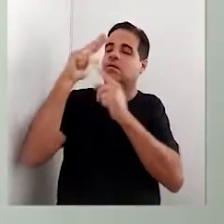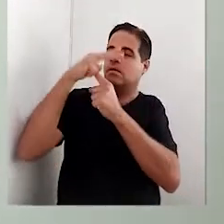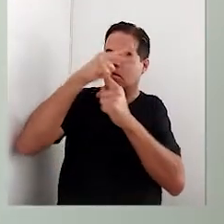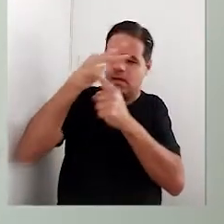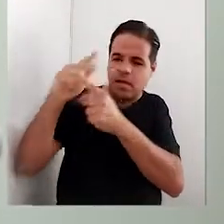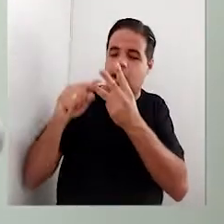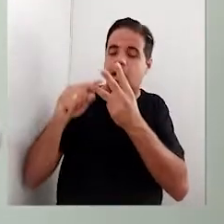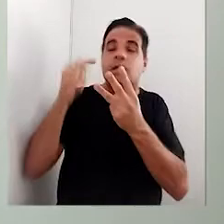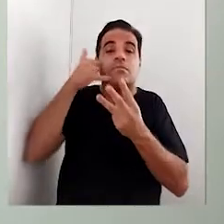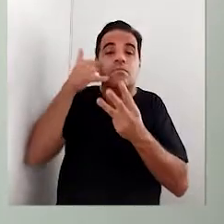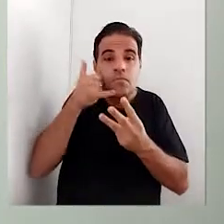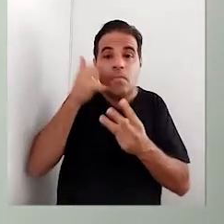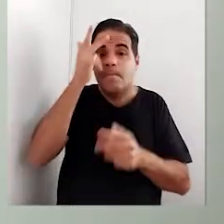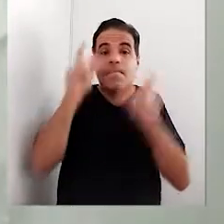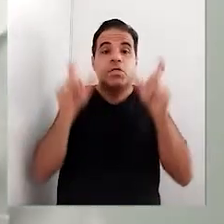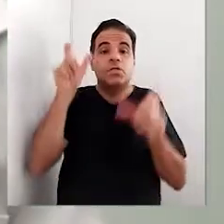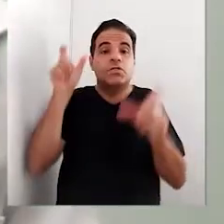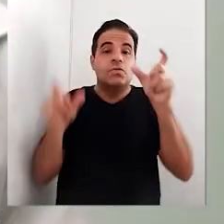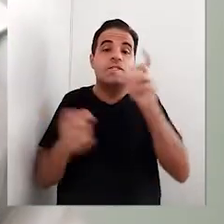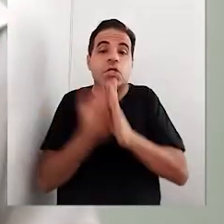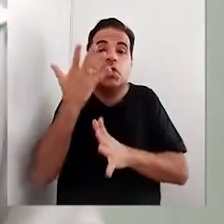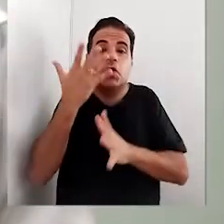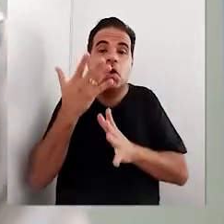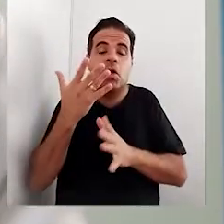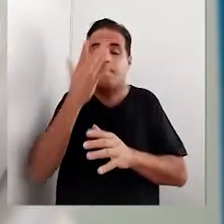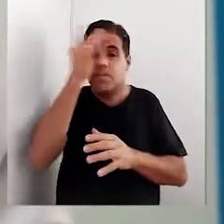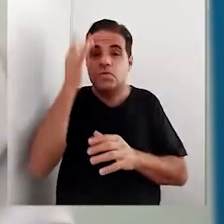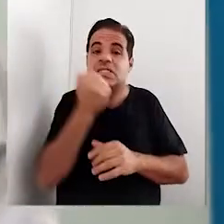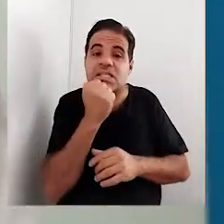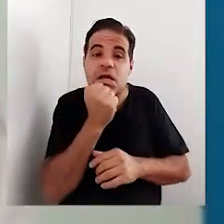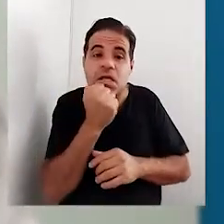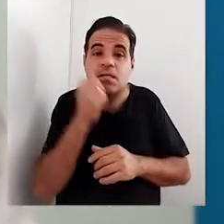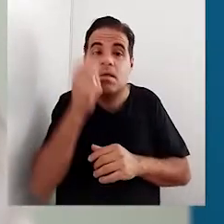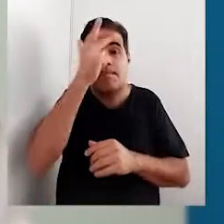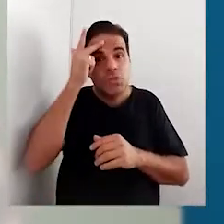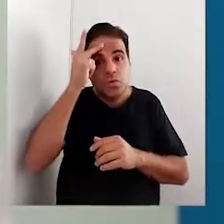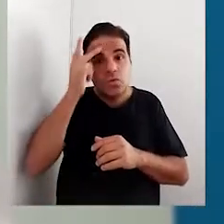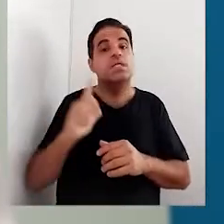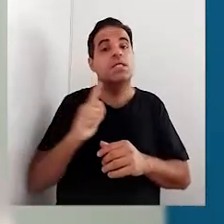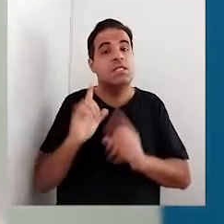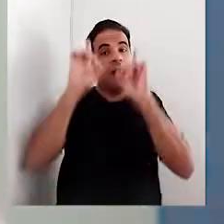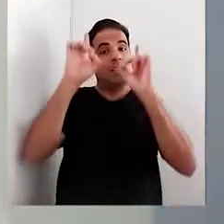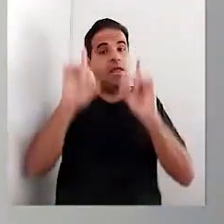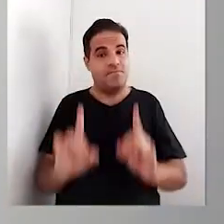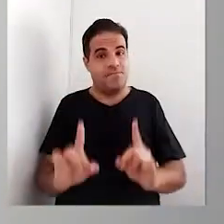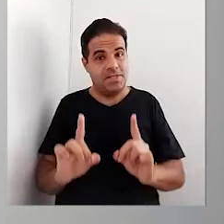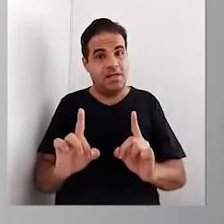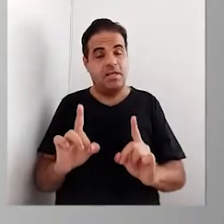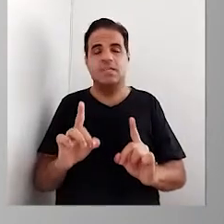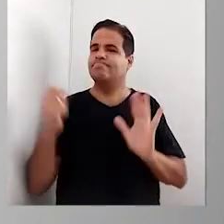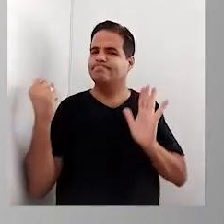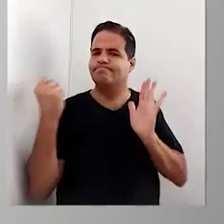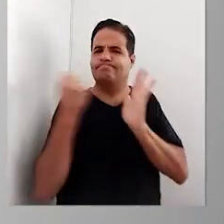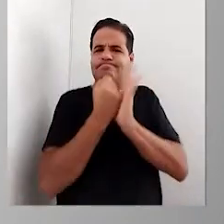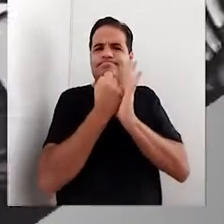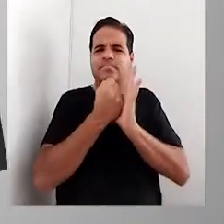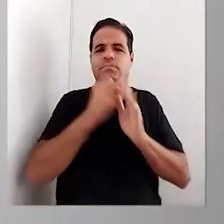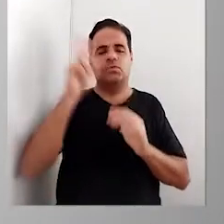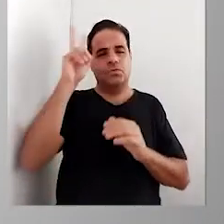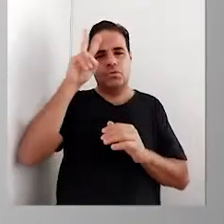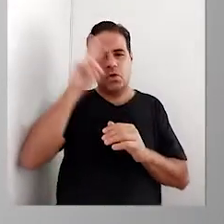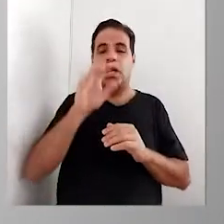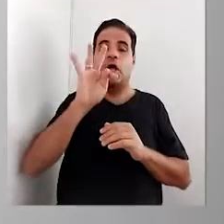conhecemos hoje, são versões criadas por três cientistas, que eram pessoas com deficiência, que marcaram a nossa história atual.